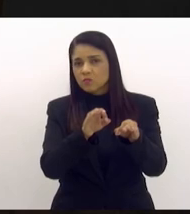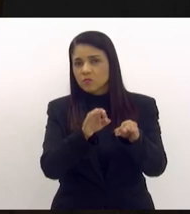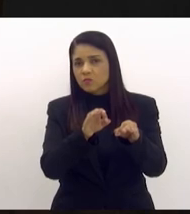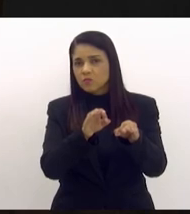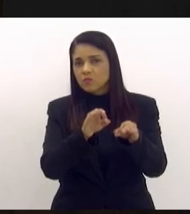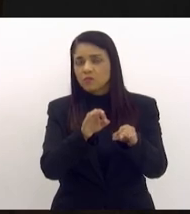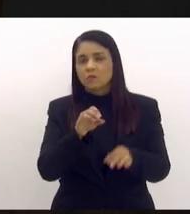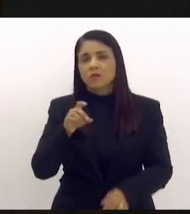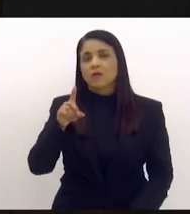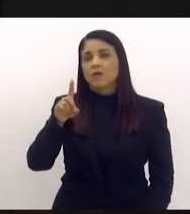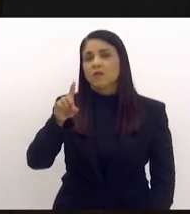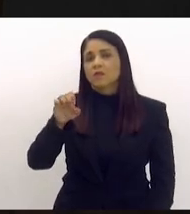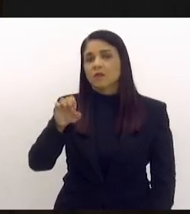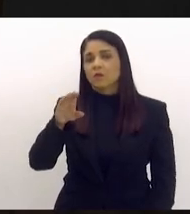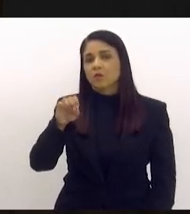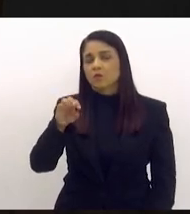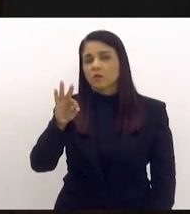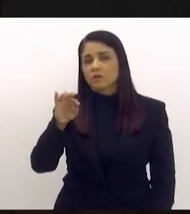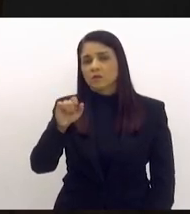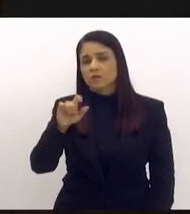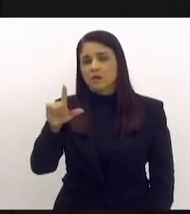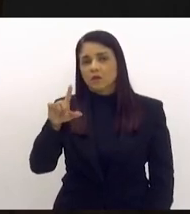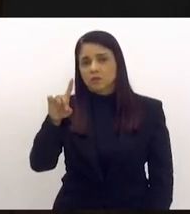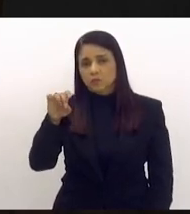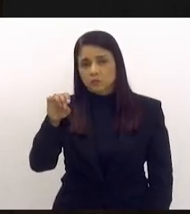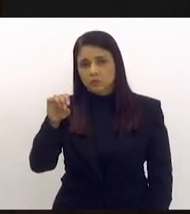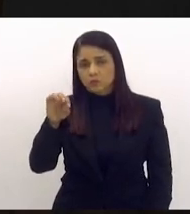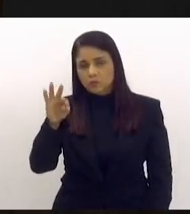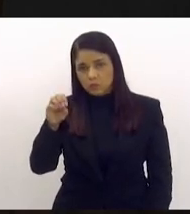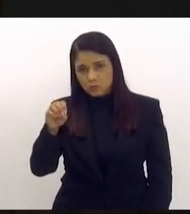Doutor Deudalto. Não, não pode ser. Ah, Verônica.